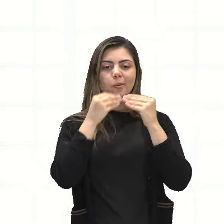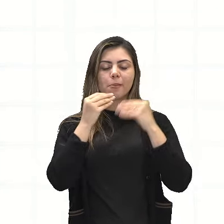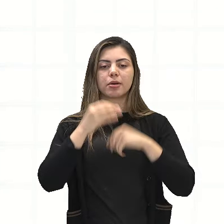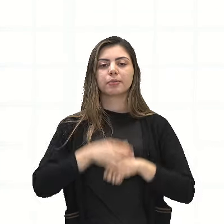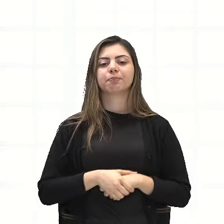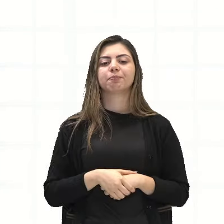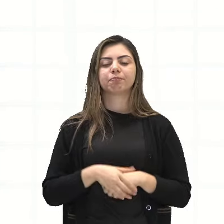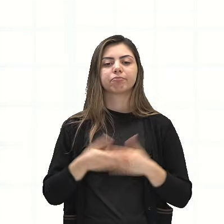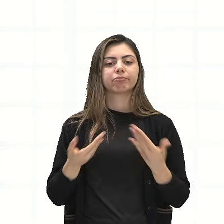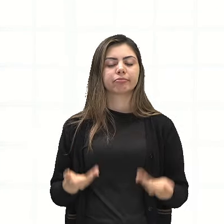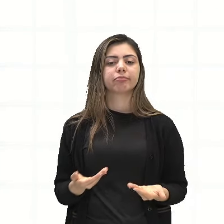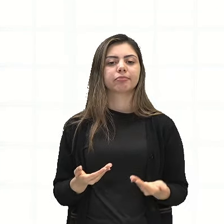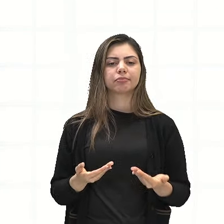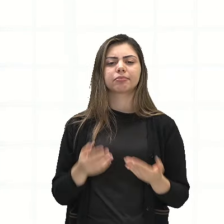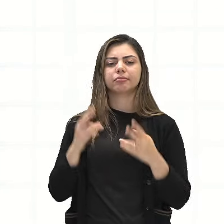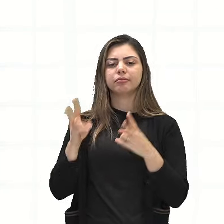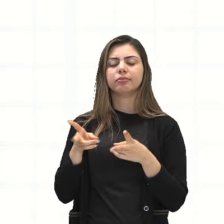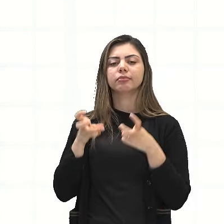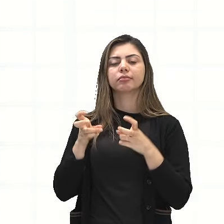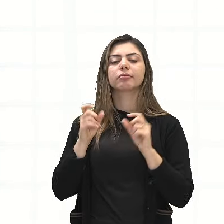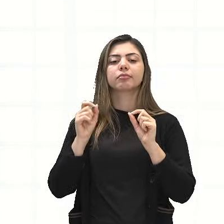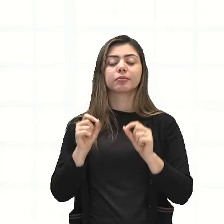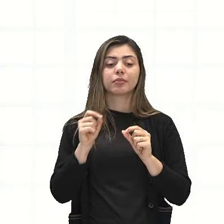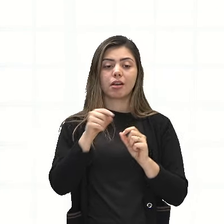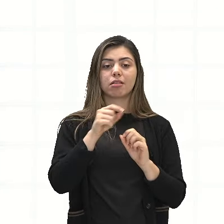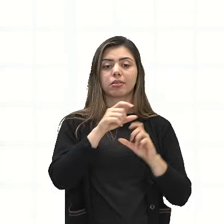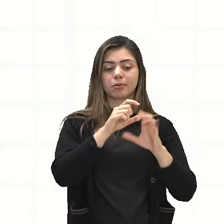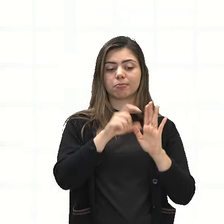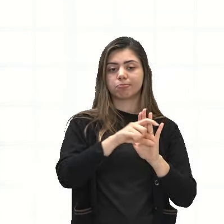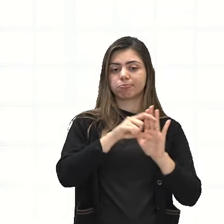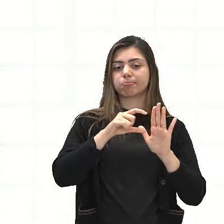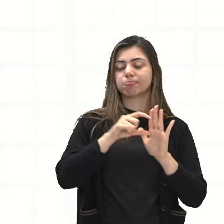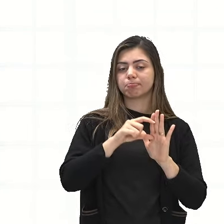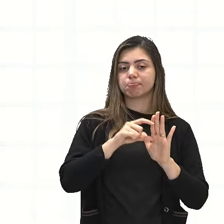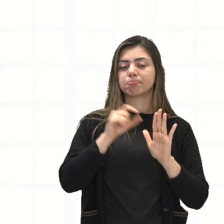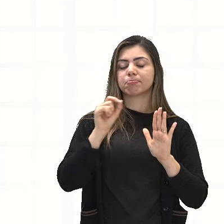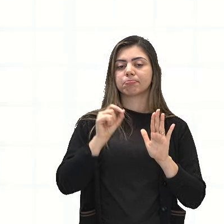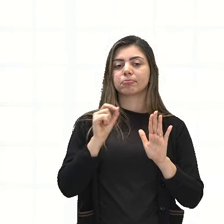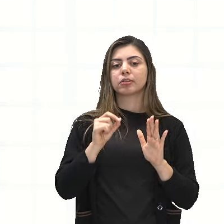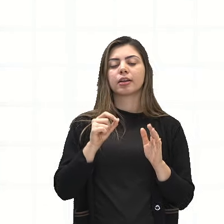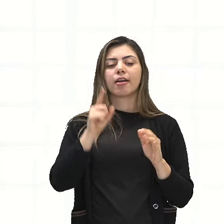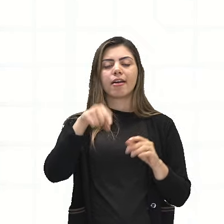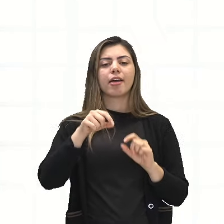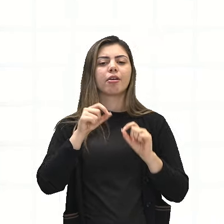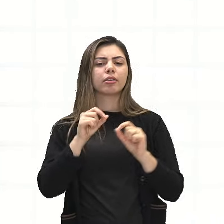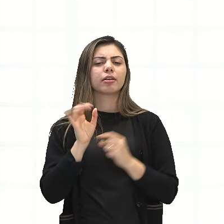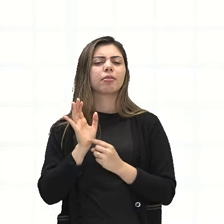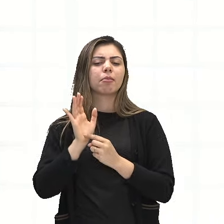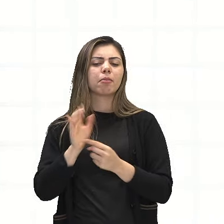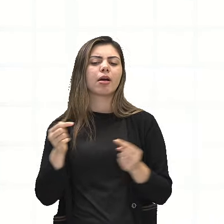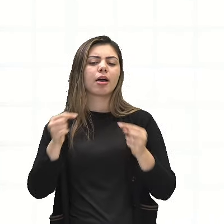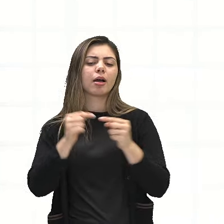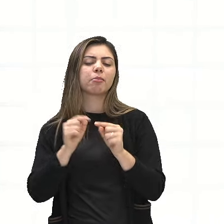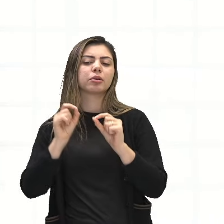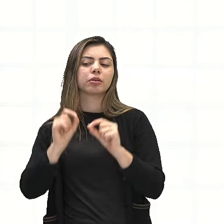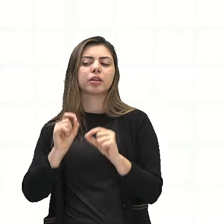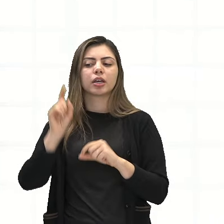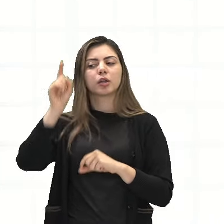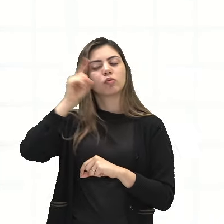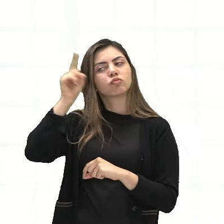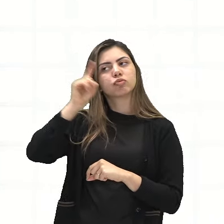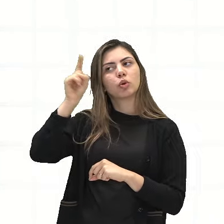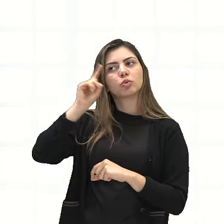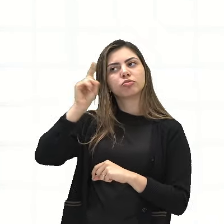aí que nós vamos ver que, nesse parágrafo, turma, mostra uma rotina de monotonia,